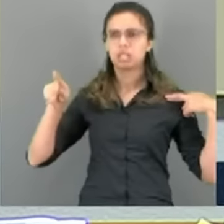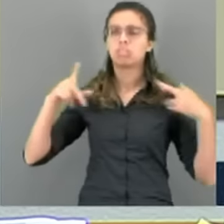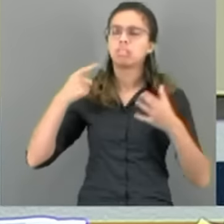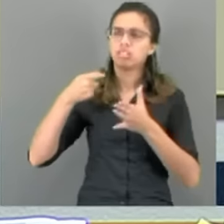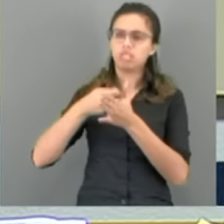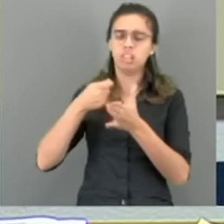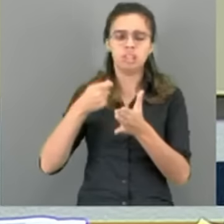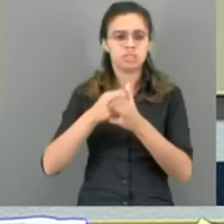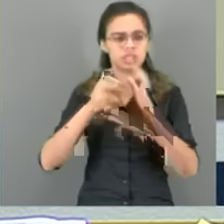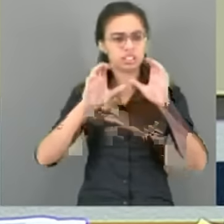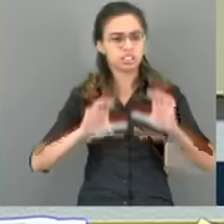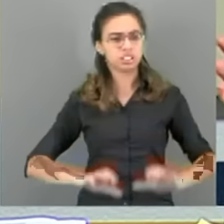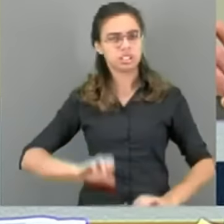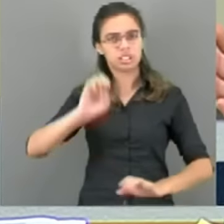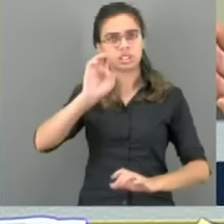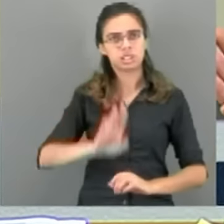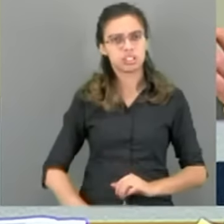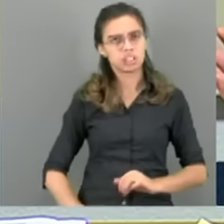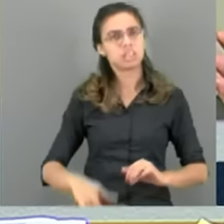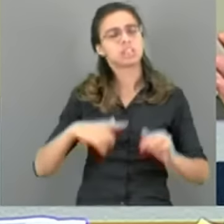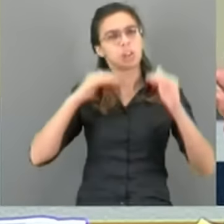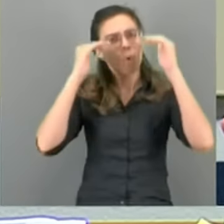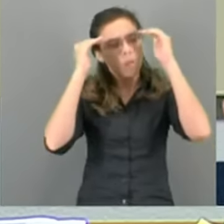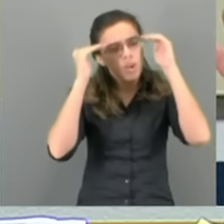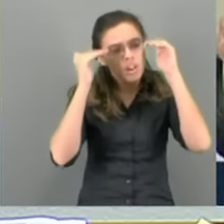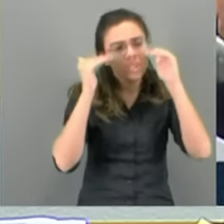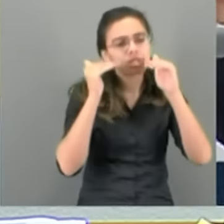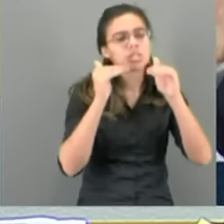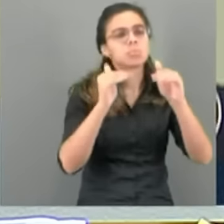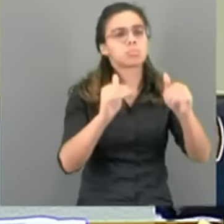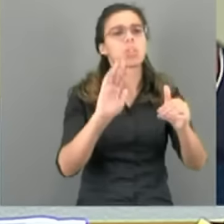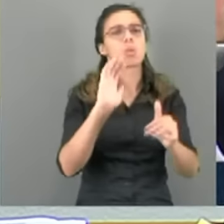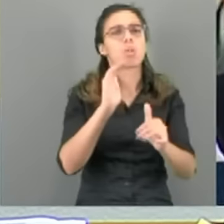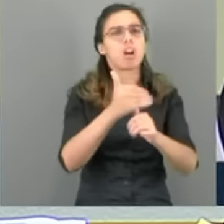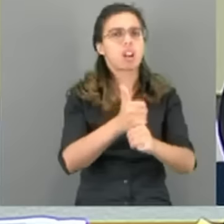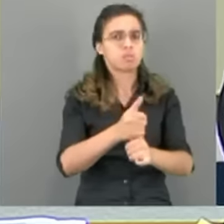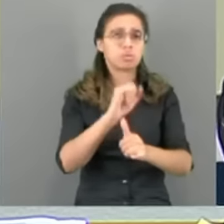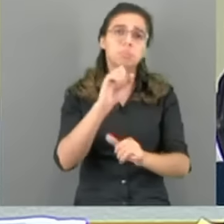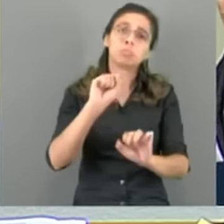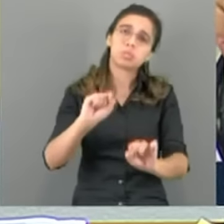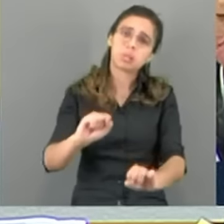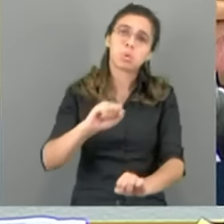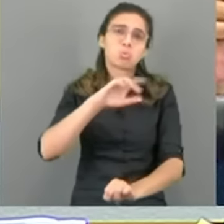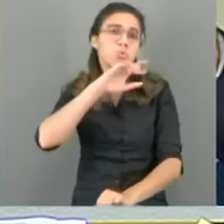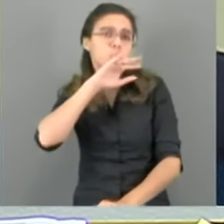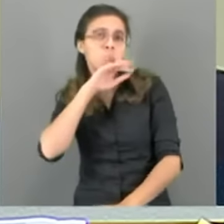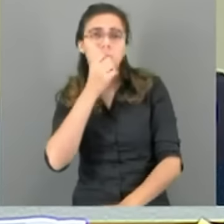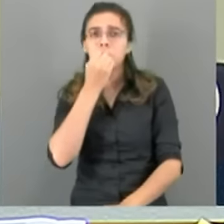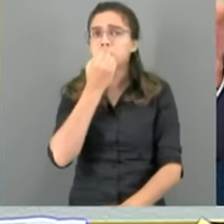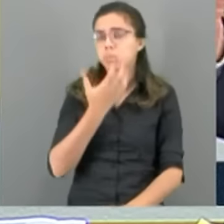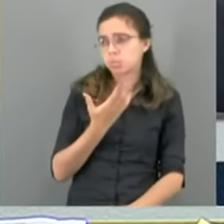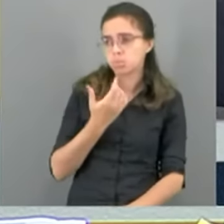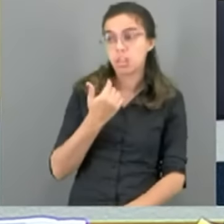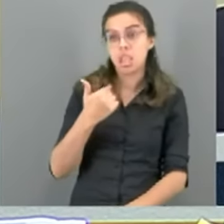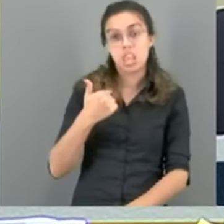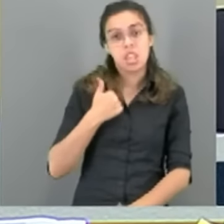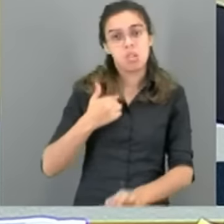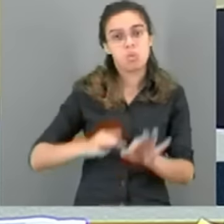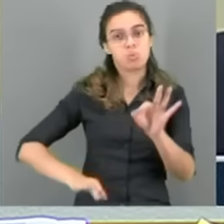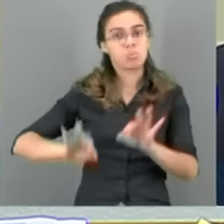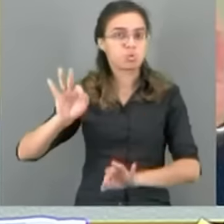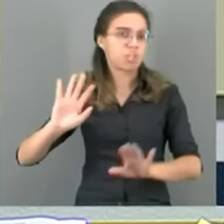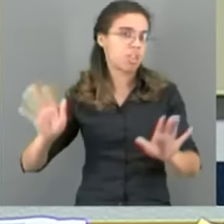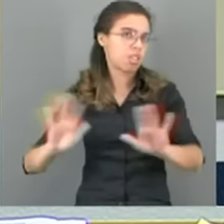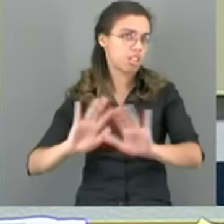cidadão brasileiro, ter todo o respeito pelo que ele ocupou. Se ele foi bom ou mal, isso não sou eu que vou julgar, são as